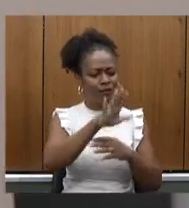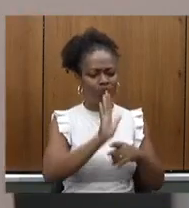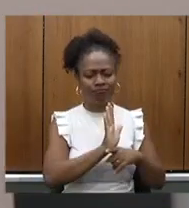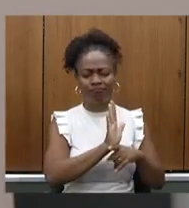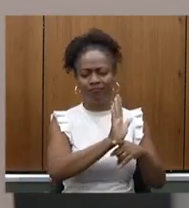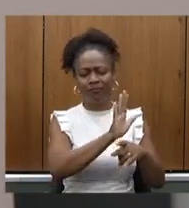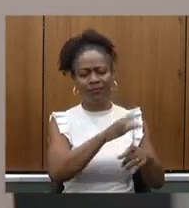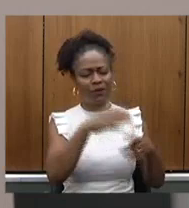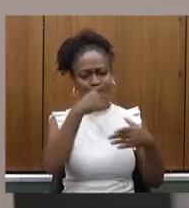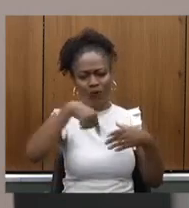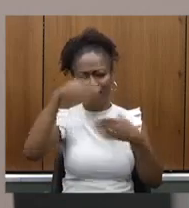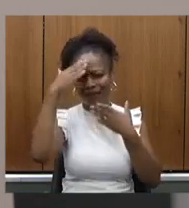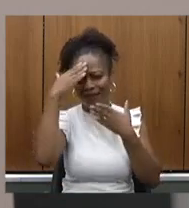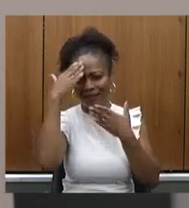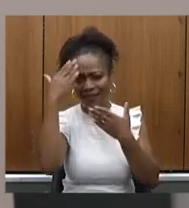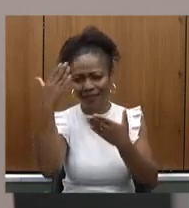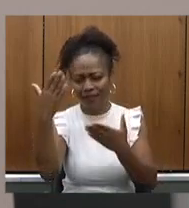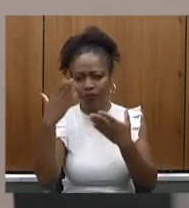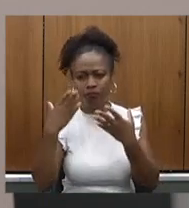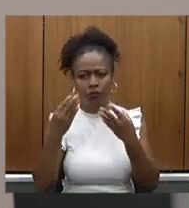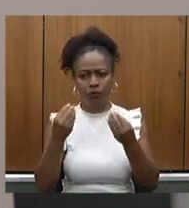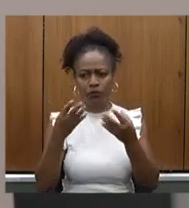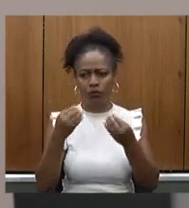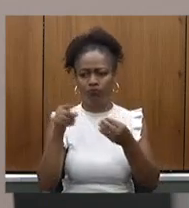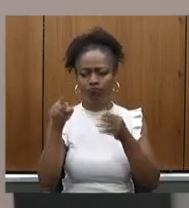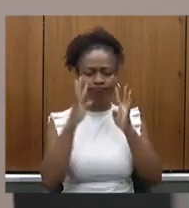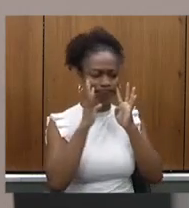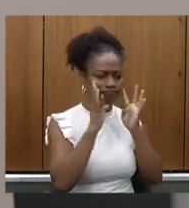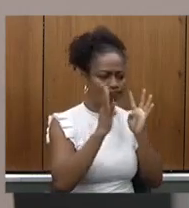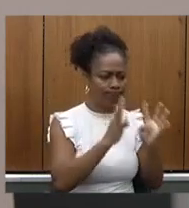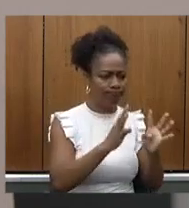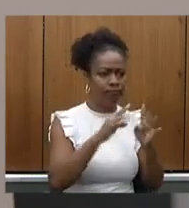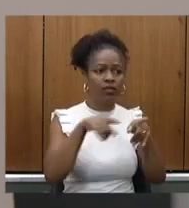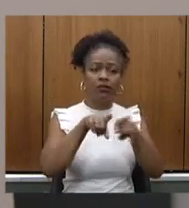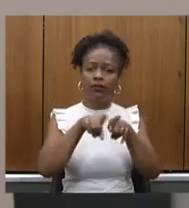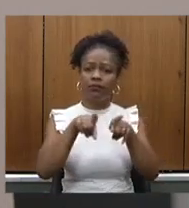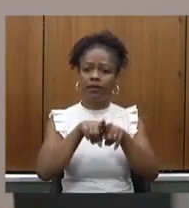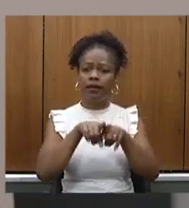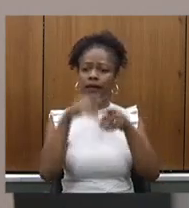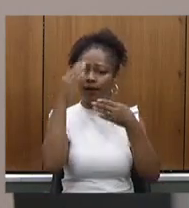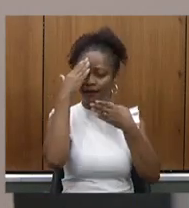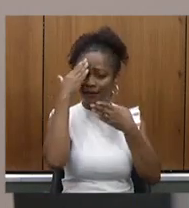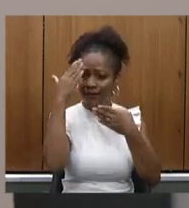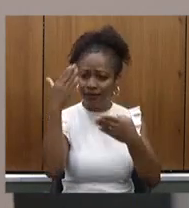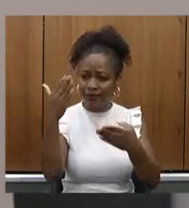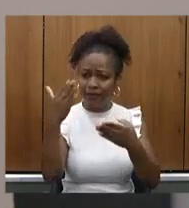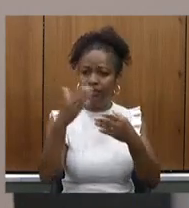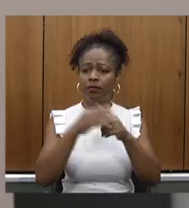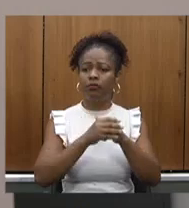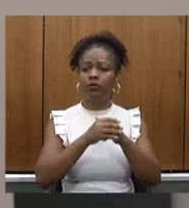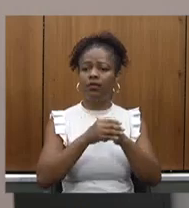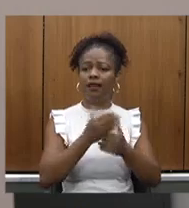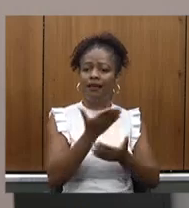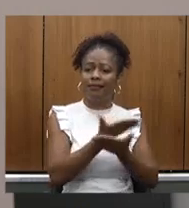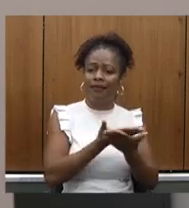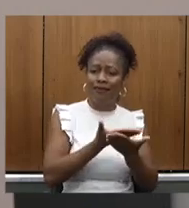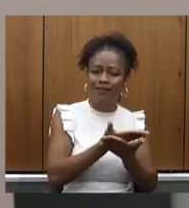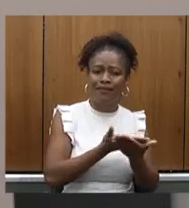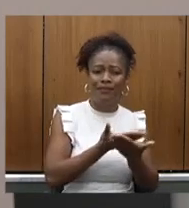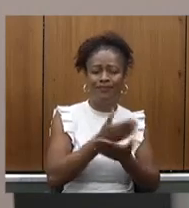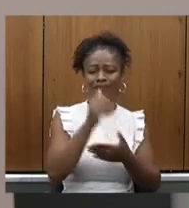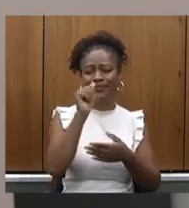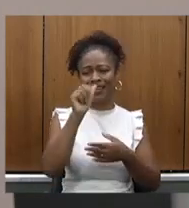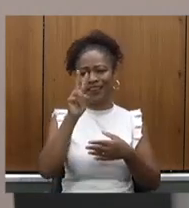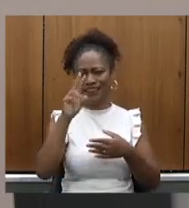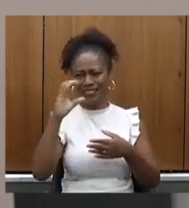agradecemos muito aí a sua atenção e também o credenciamento também para tratamento de AVC onde